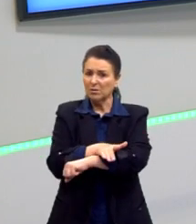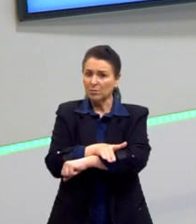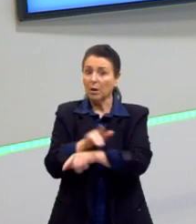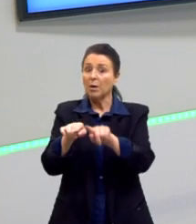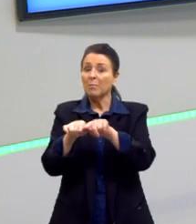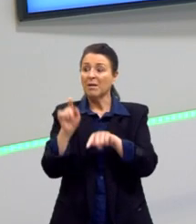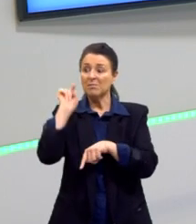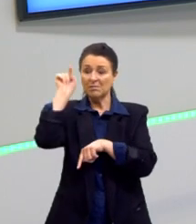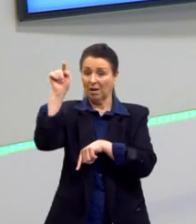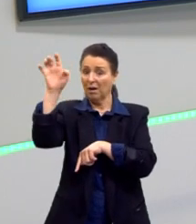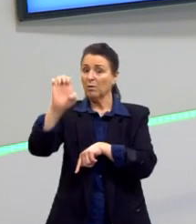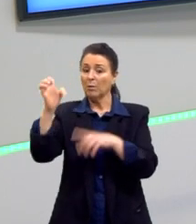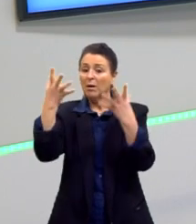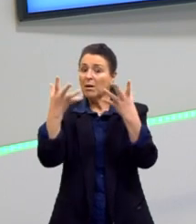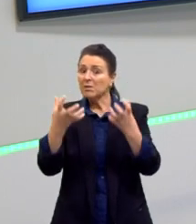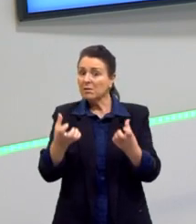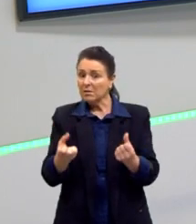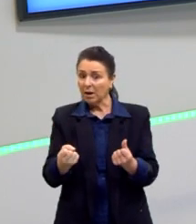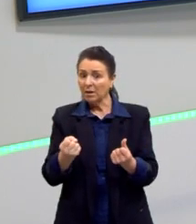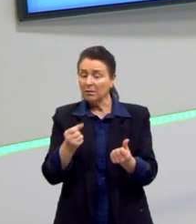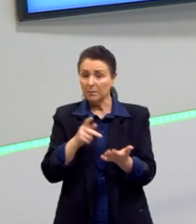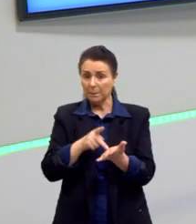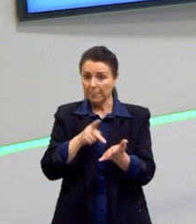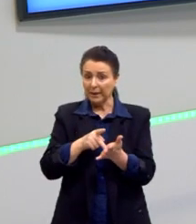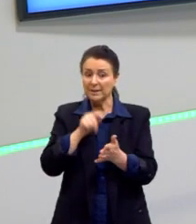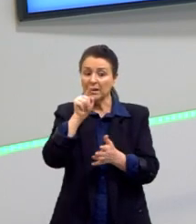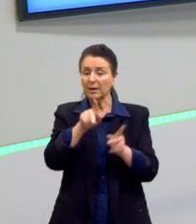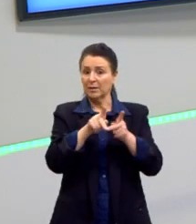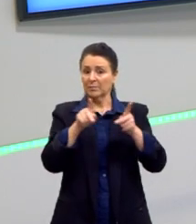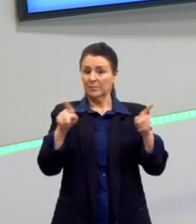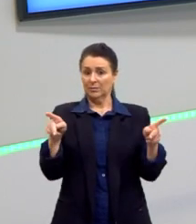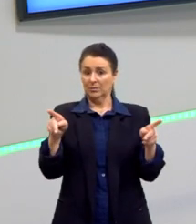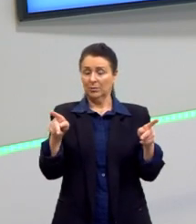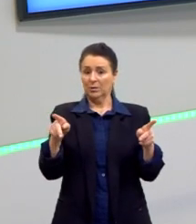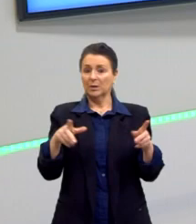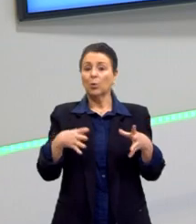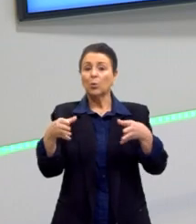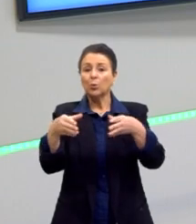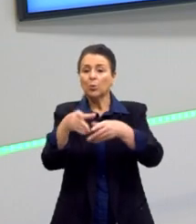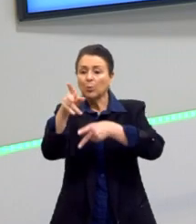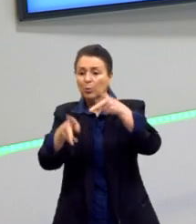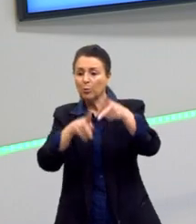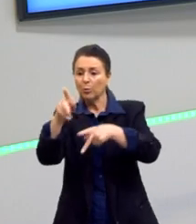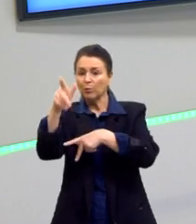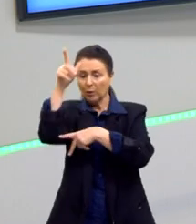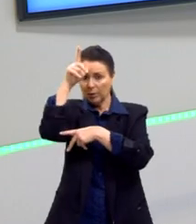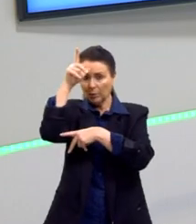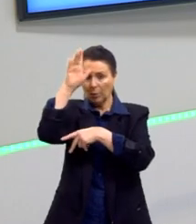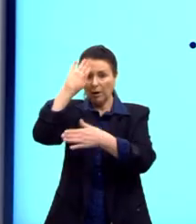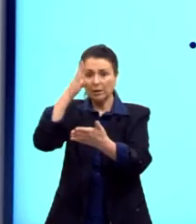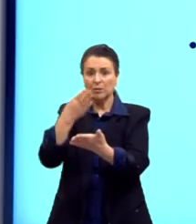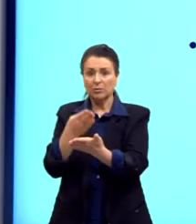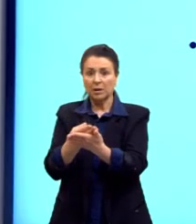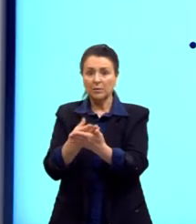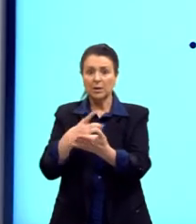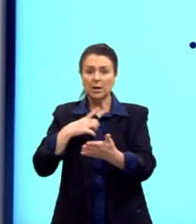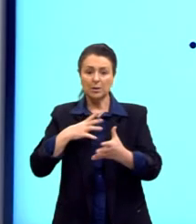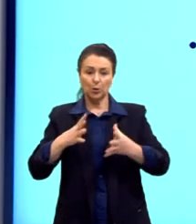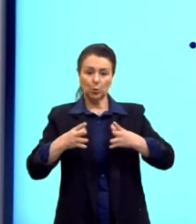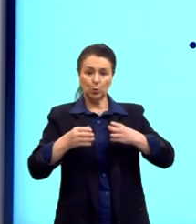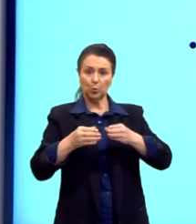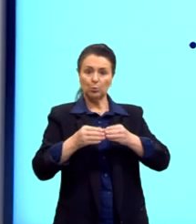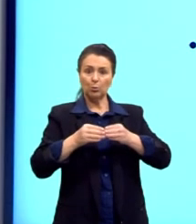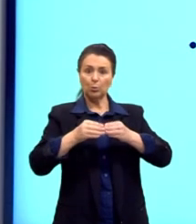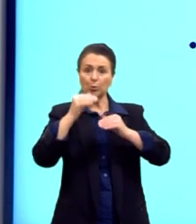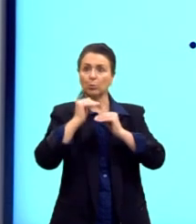verdade, inclusive nesse momento. Então, os alemães acreditavam que eles eram superiores, que